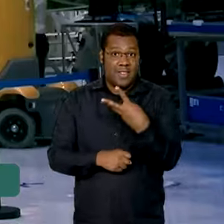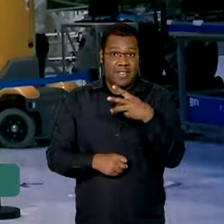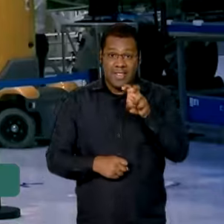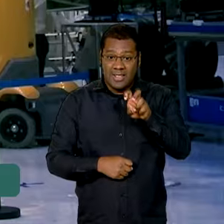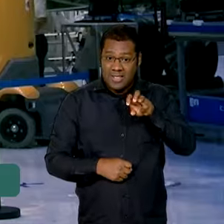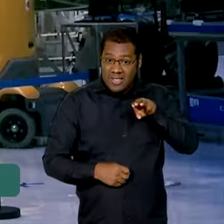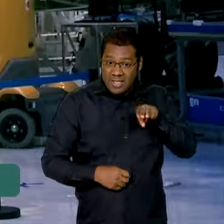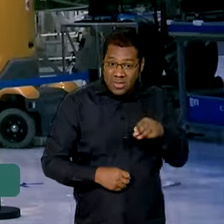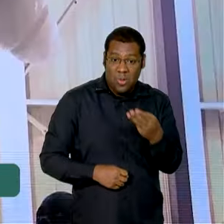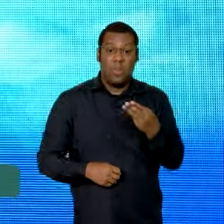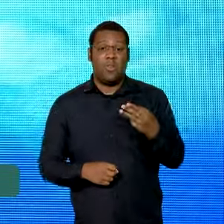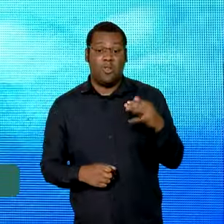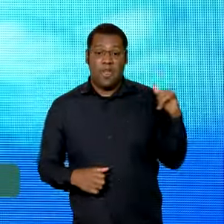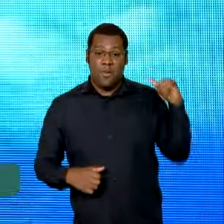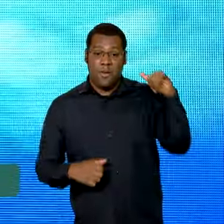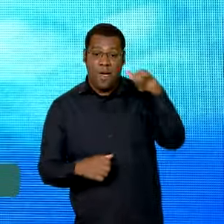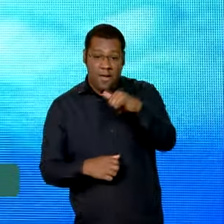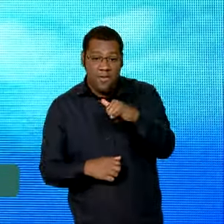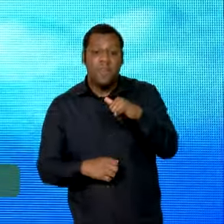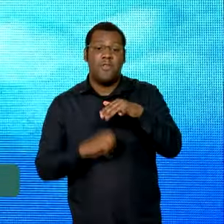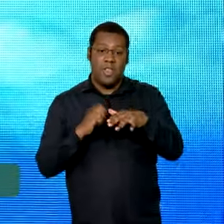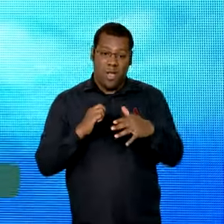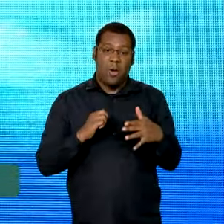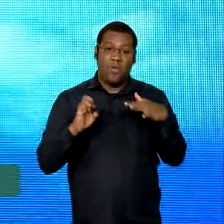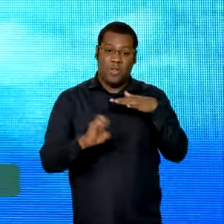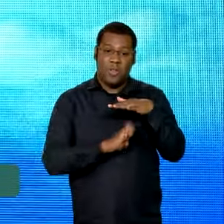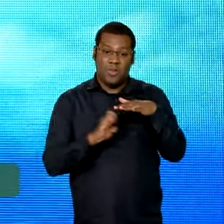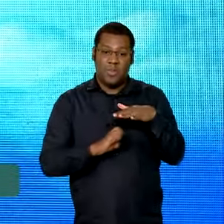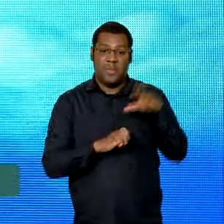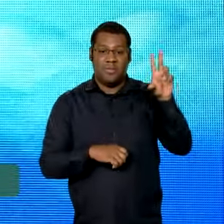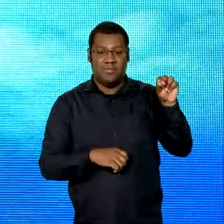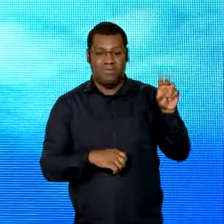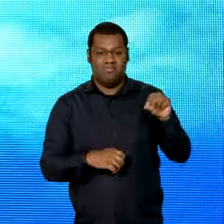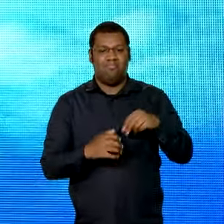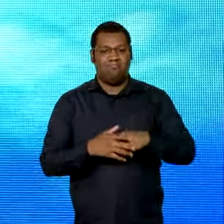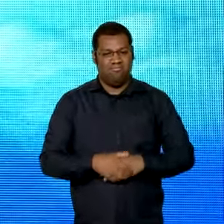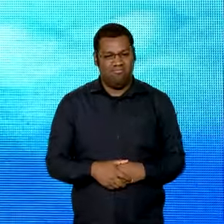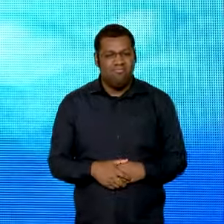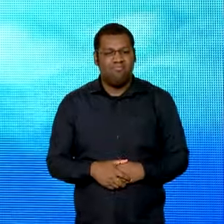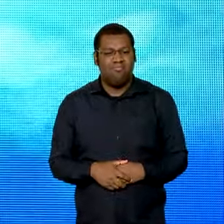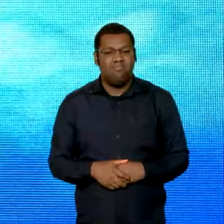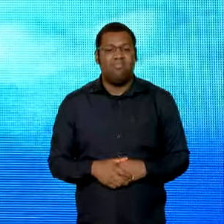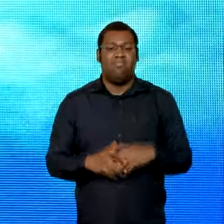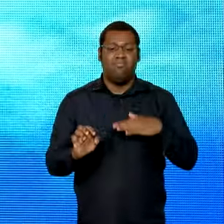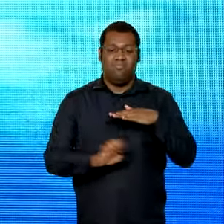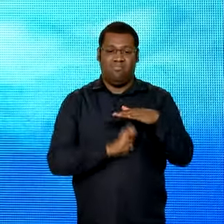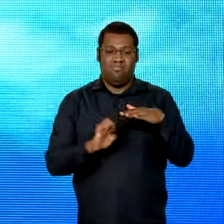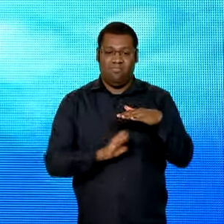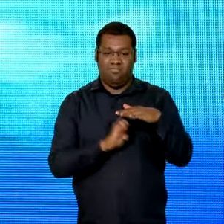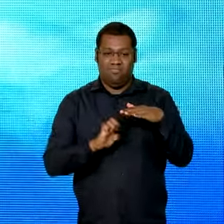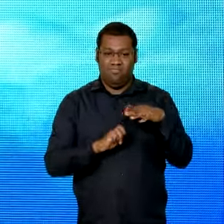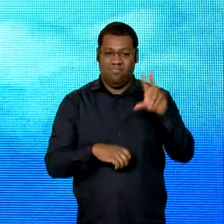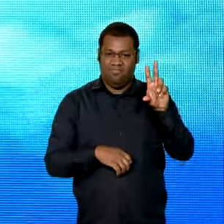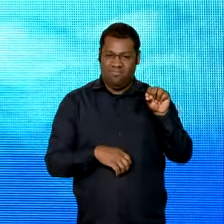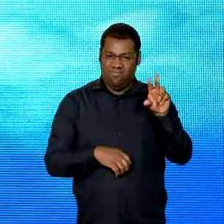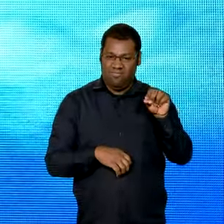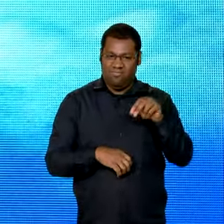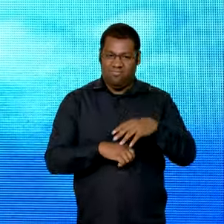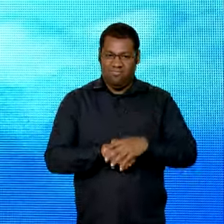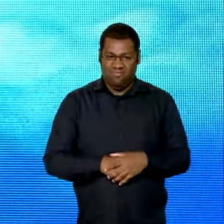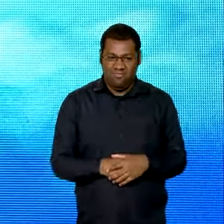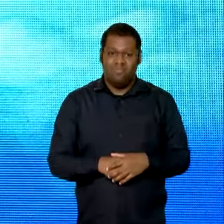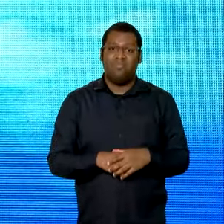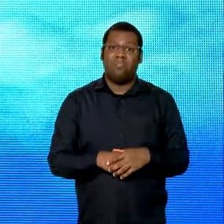aeronaves da empresa. Cada vez que a Azul decola, gente tem orgulho de ter uma aeronave que está